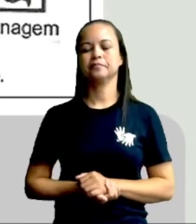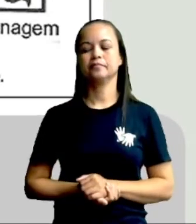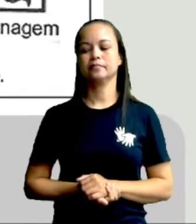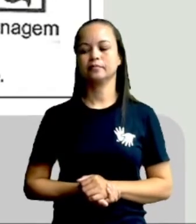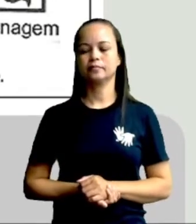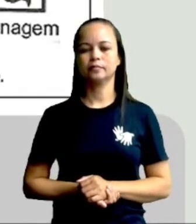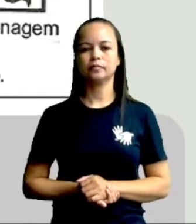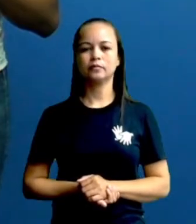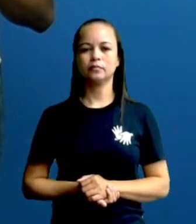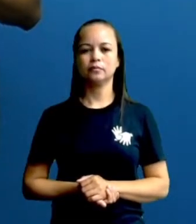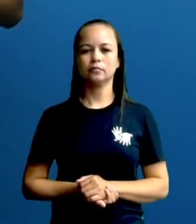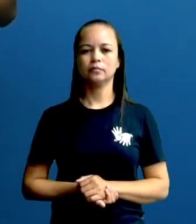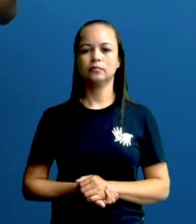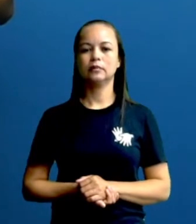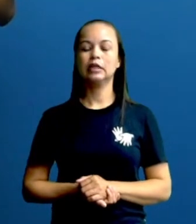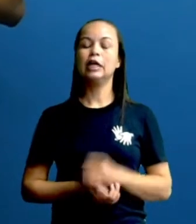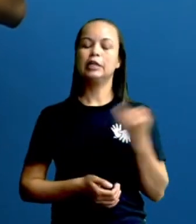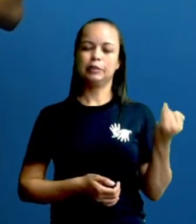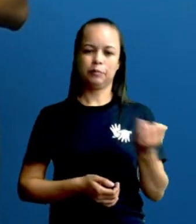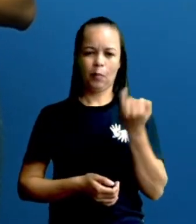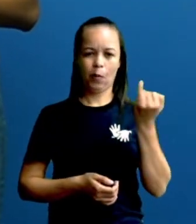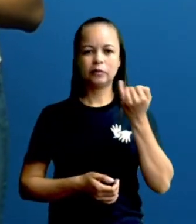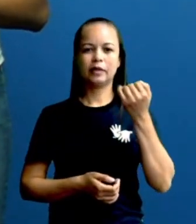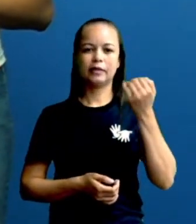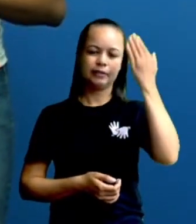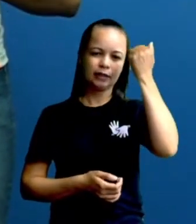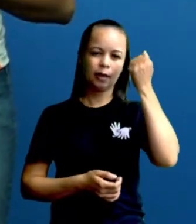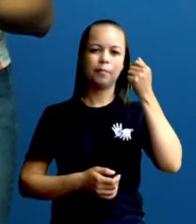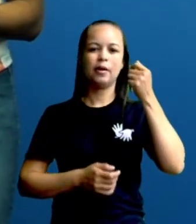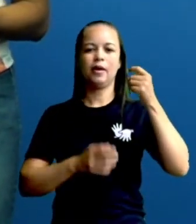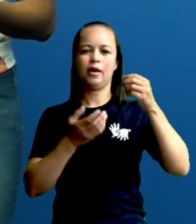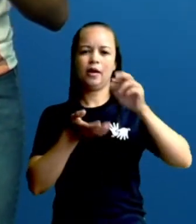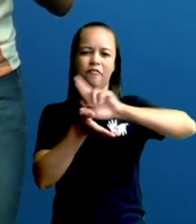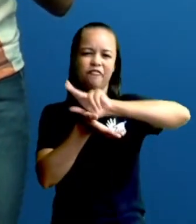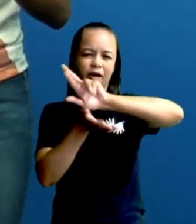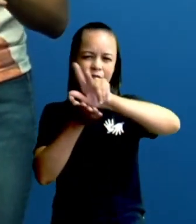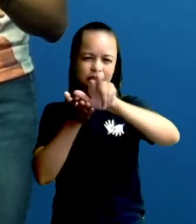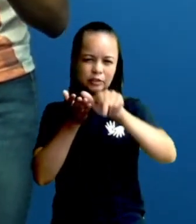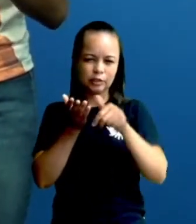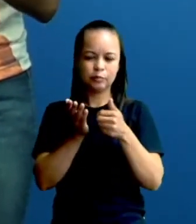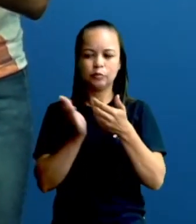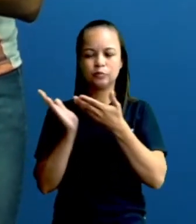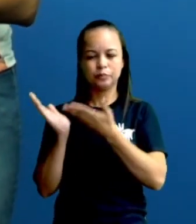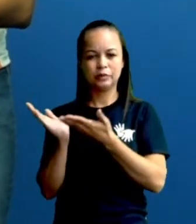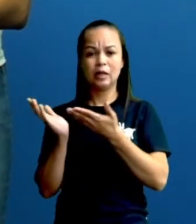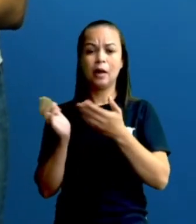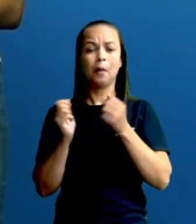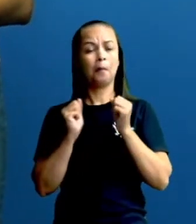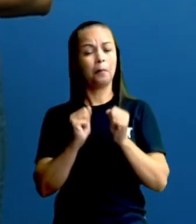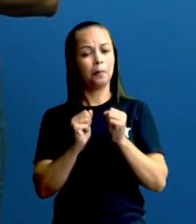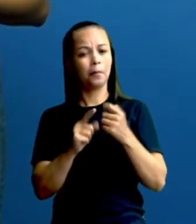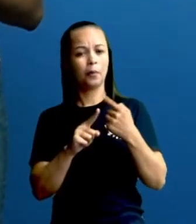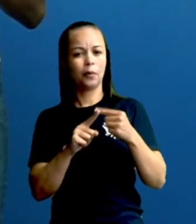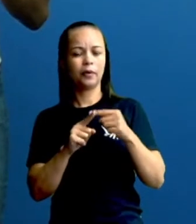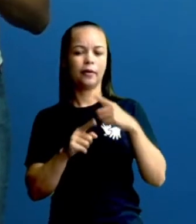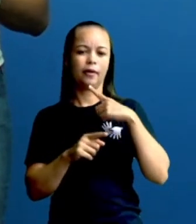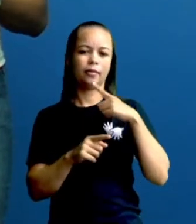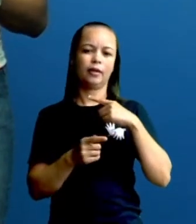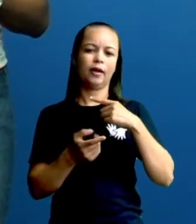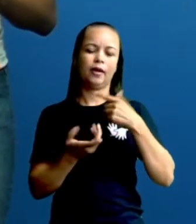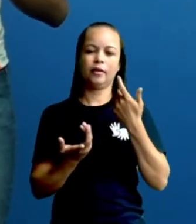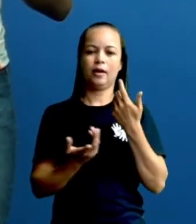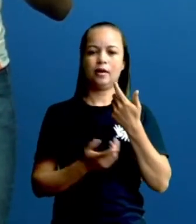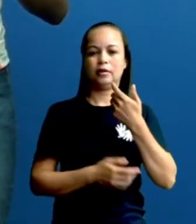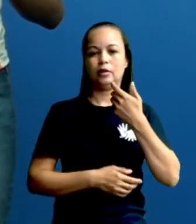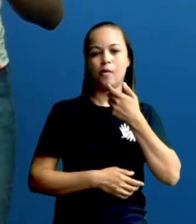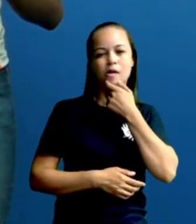Bom, gente, é muito importante a gente saber esses tipos de balões, porque existe tanto na nossa língua inglesa, quanto na nossa